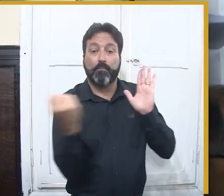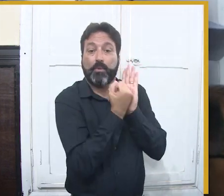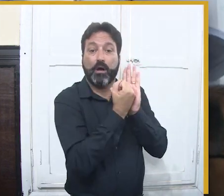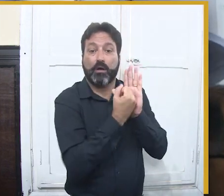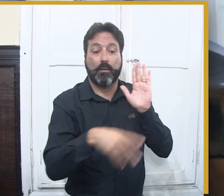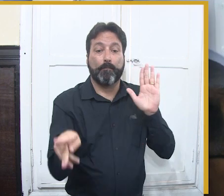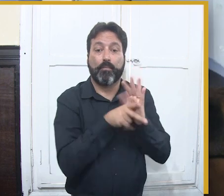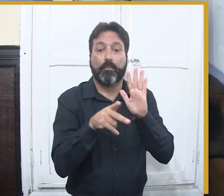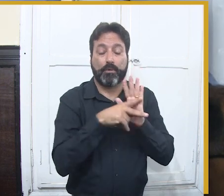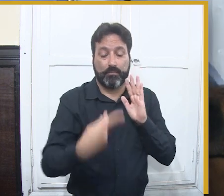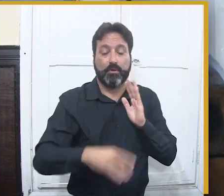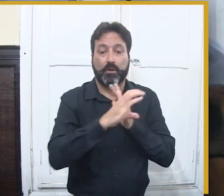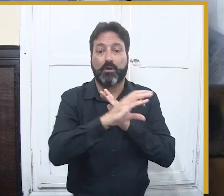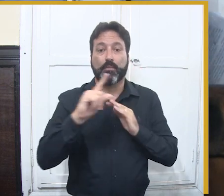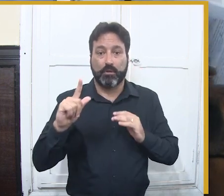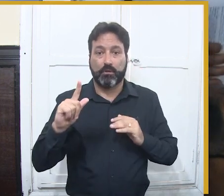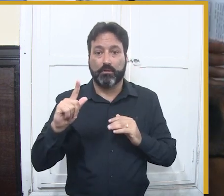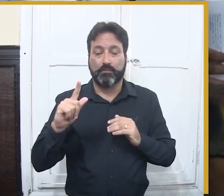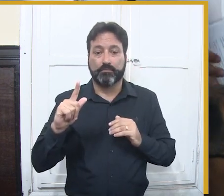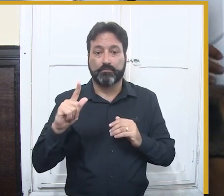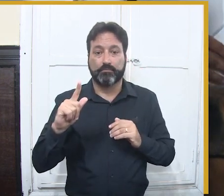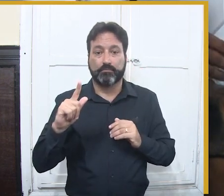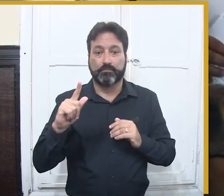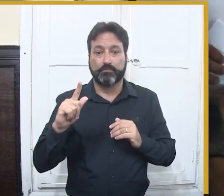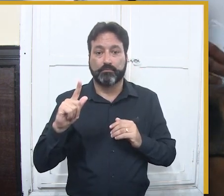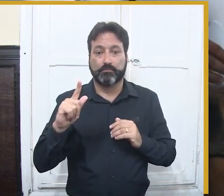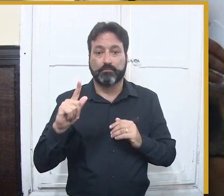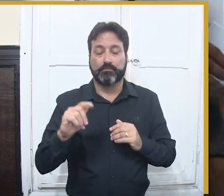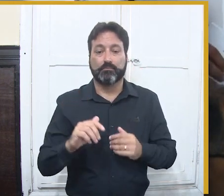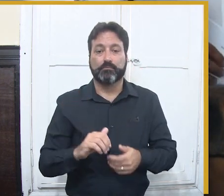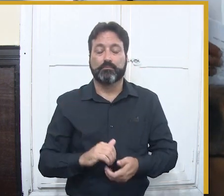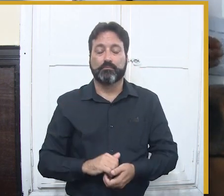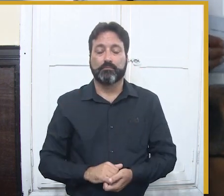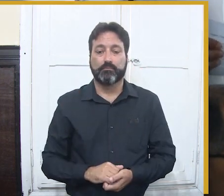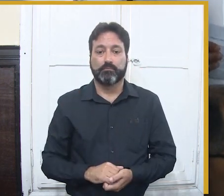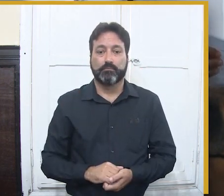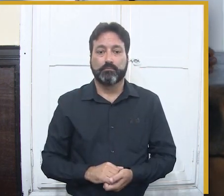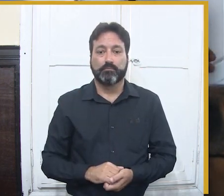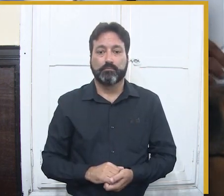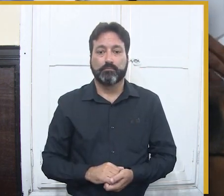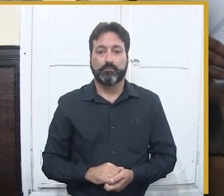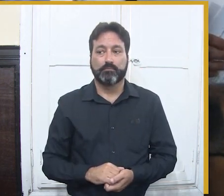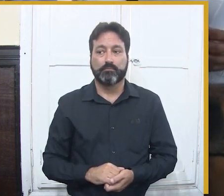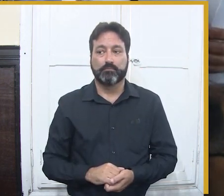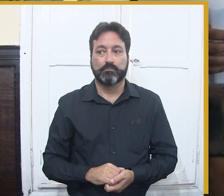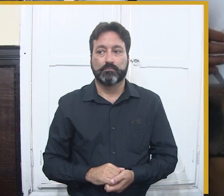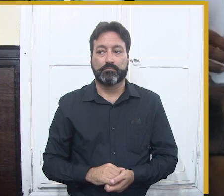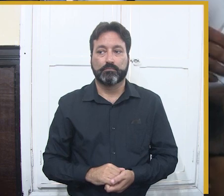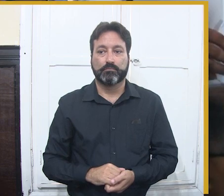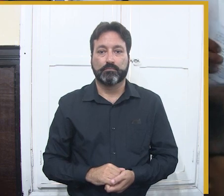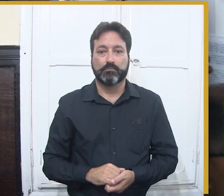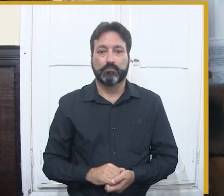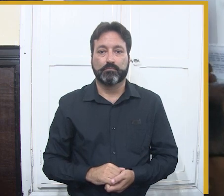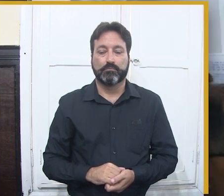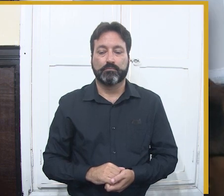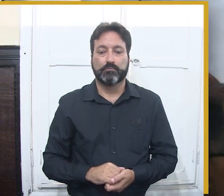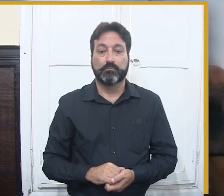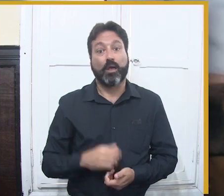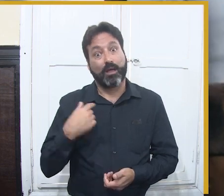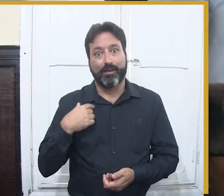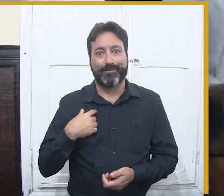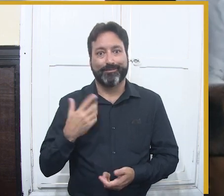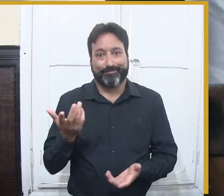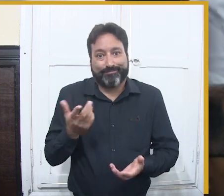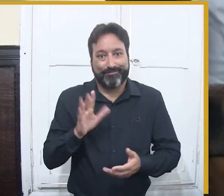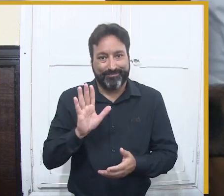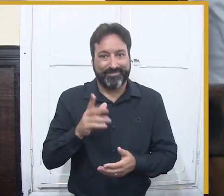cresceu, que hoje tem 40 anos de idade e já caminha com as próprias pernas. O São João é a principal marca